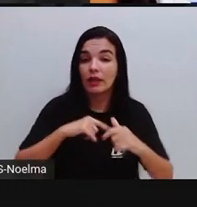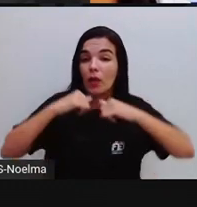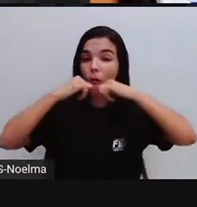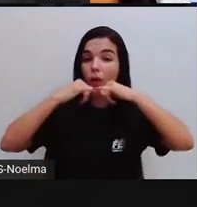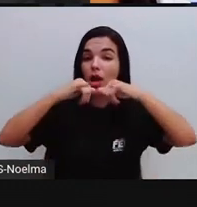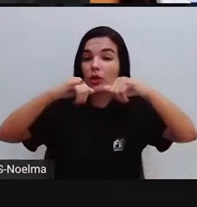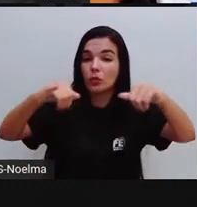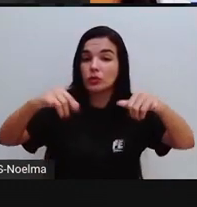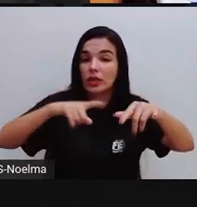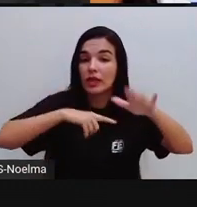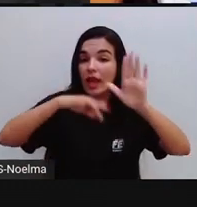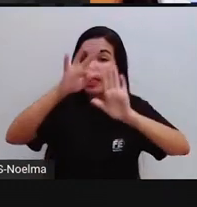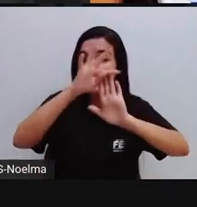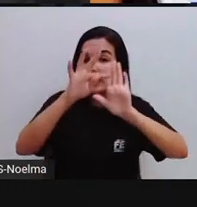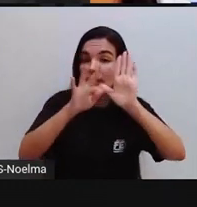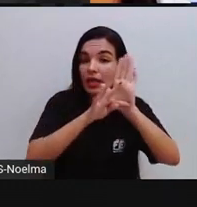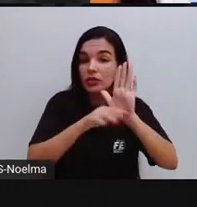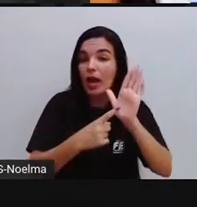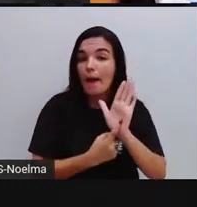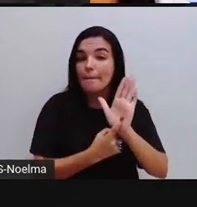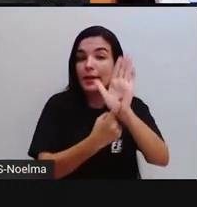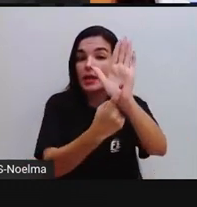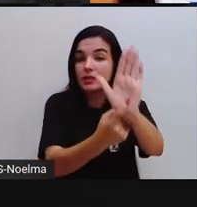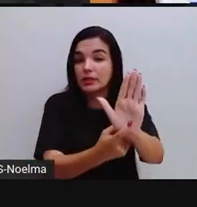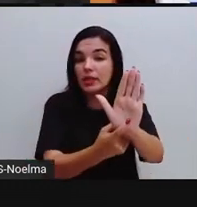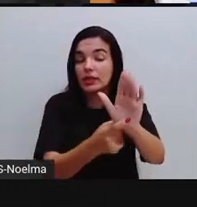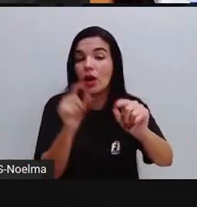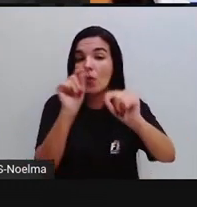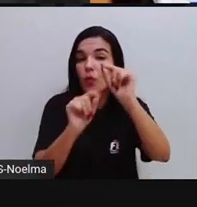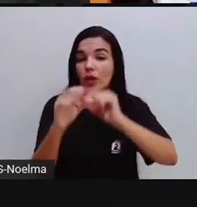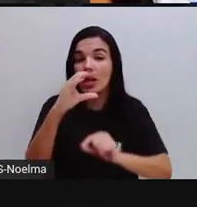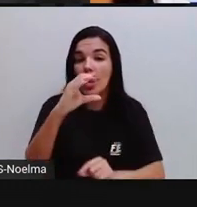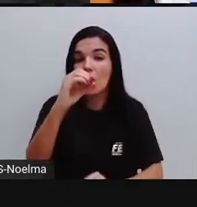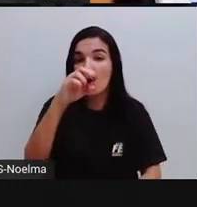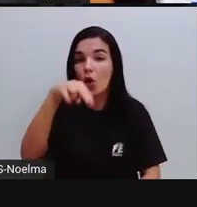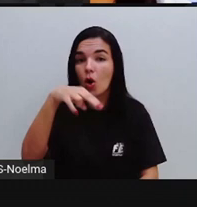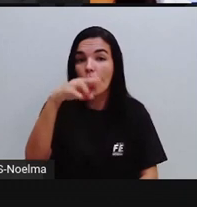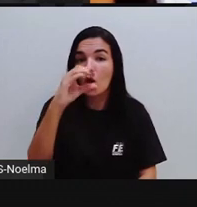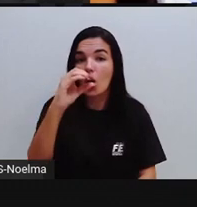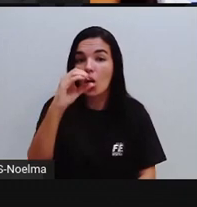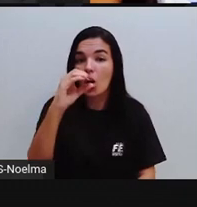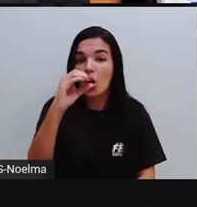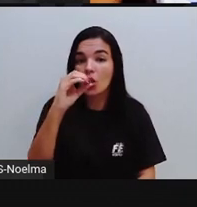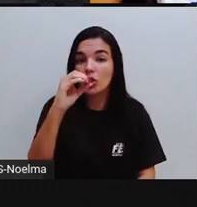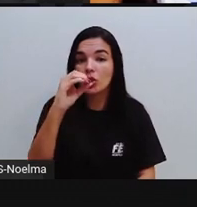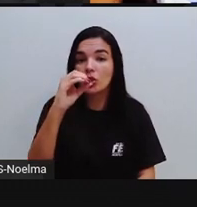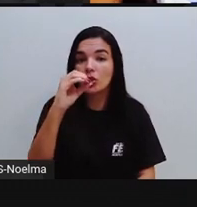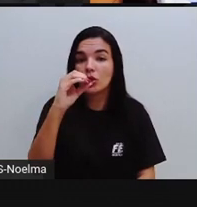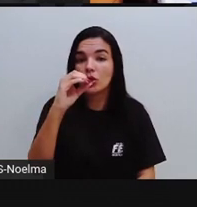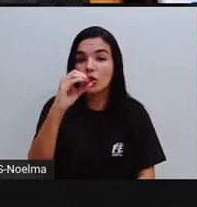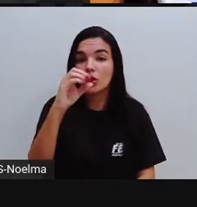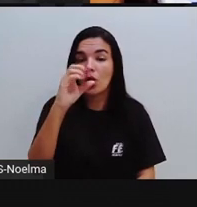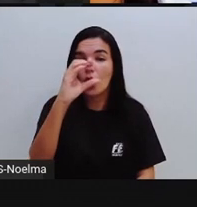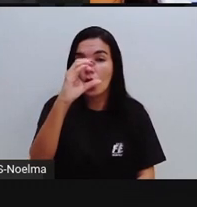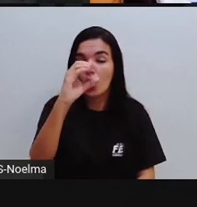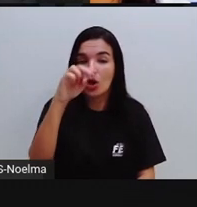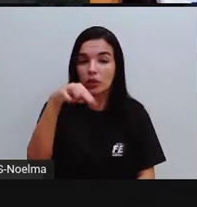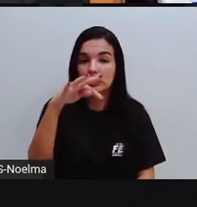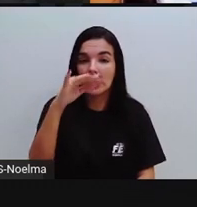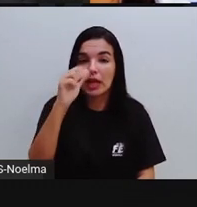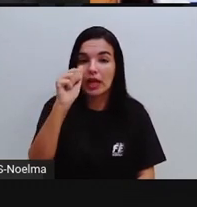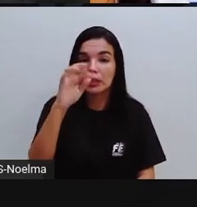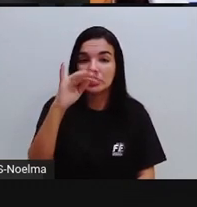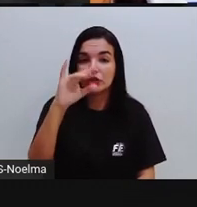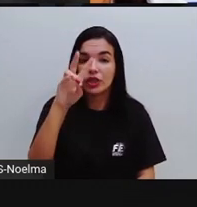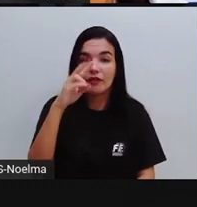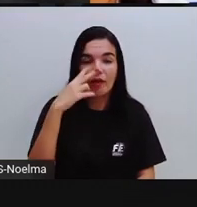publicitários são textos que vão apresentar a função conotativa ou apelativa, como a gente viu no anúncio anterior. Olha